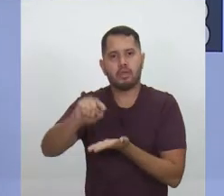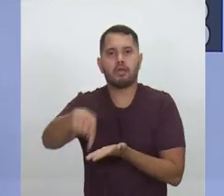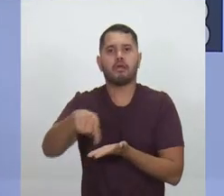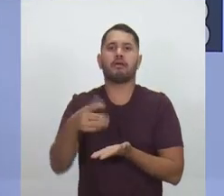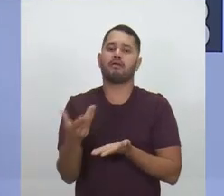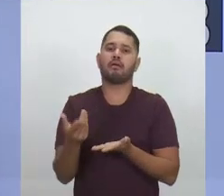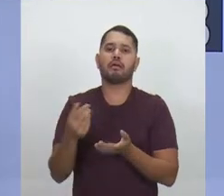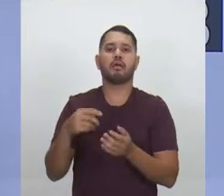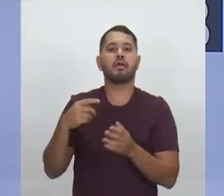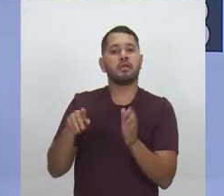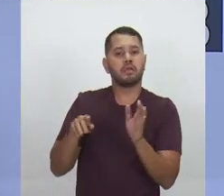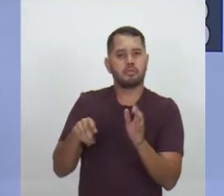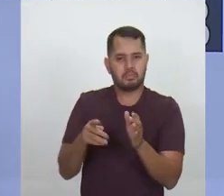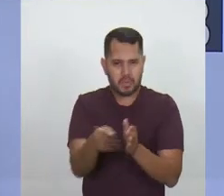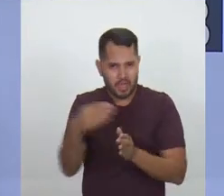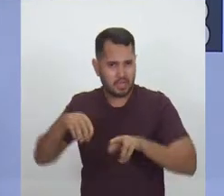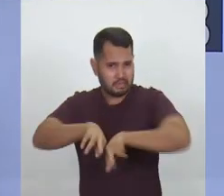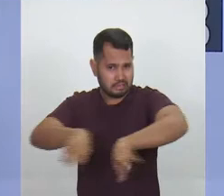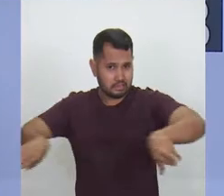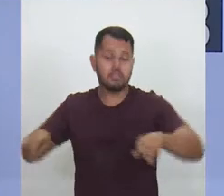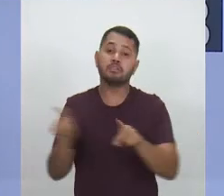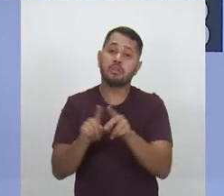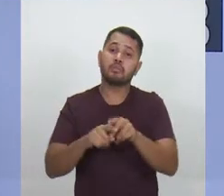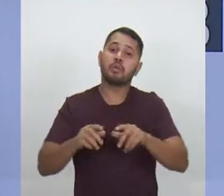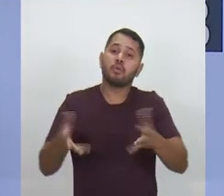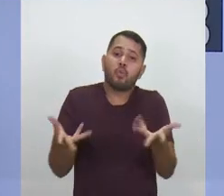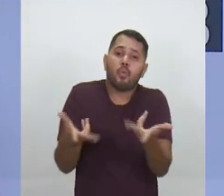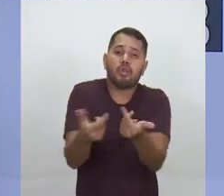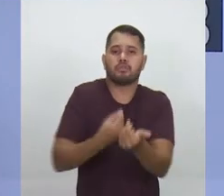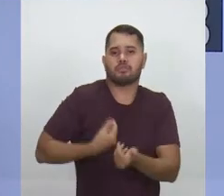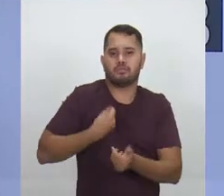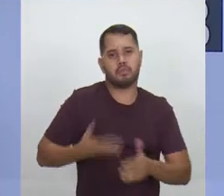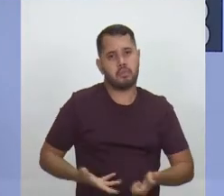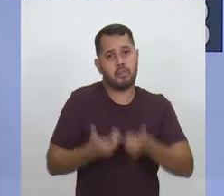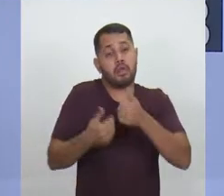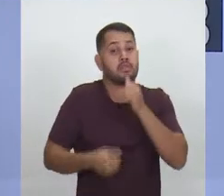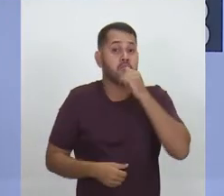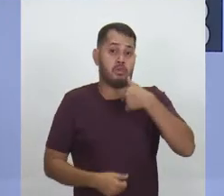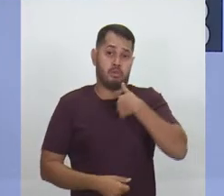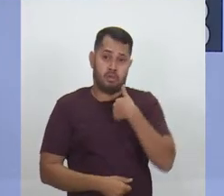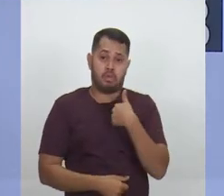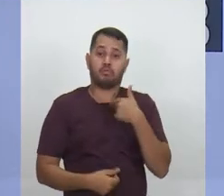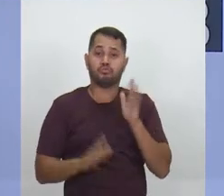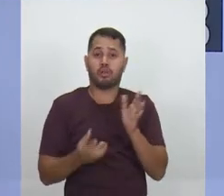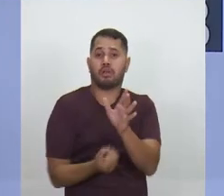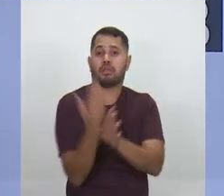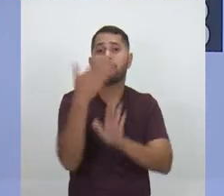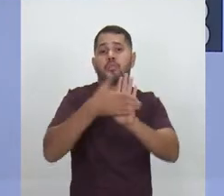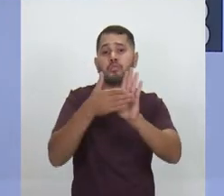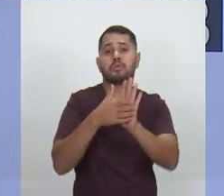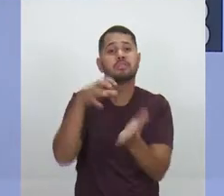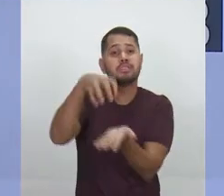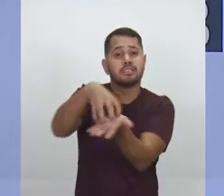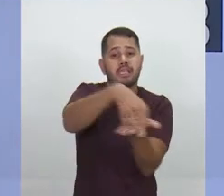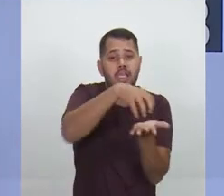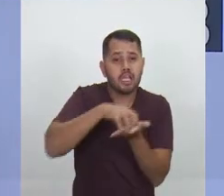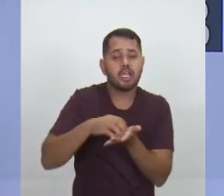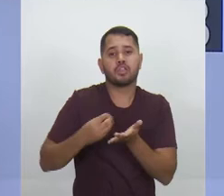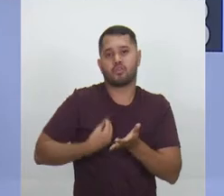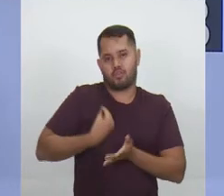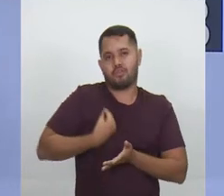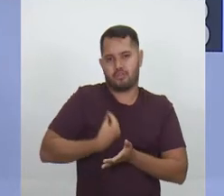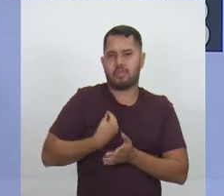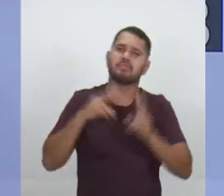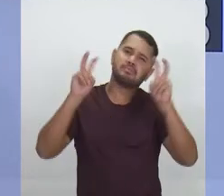na piscicultura e nós queremos criar qualidade de vida. Eu, por exemplo, propus a criação dos centros de convivência, que depois